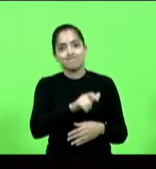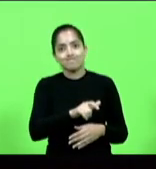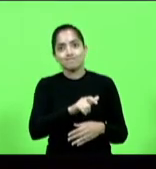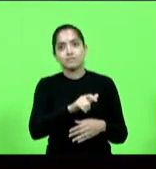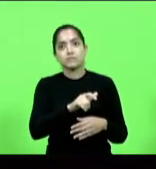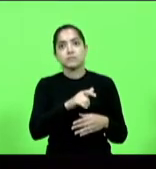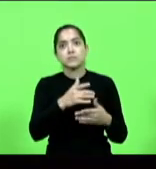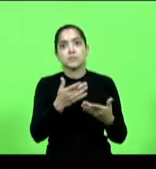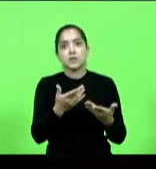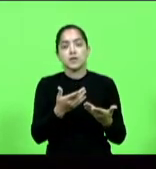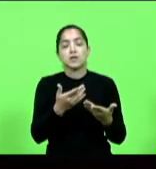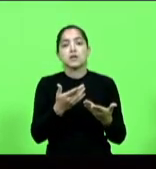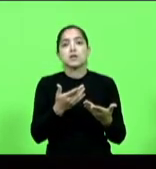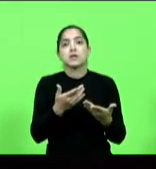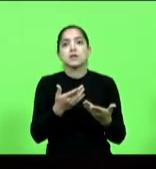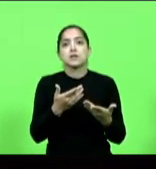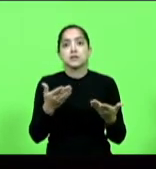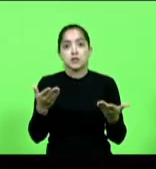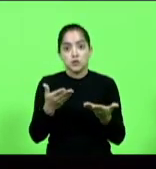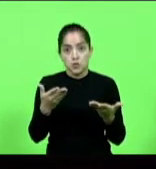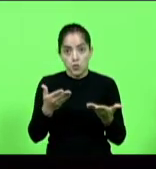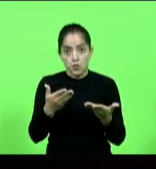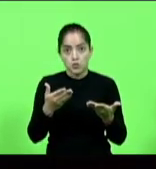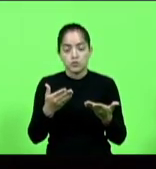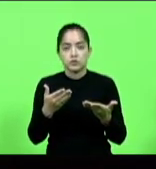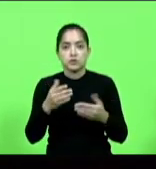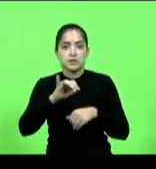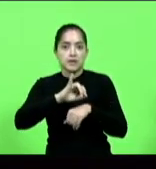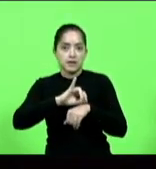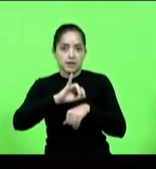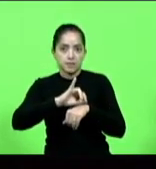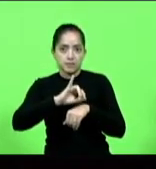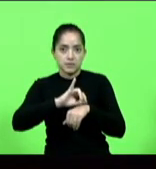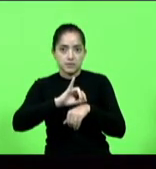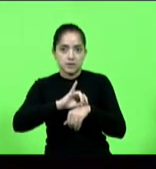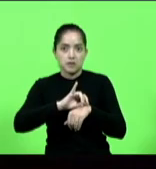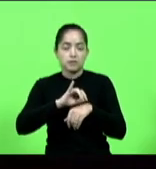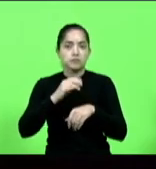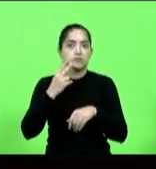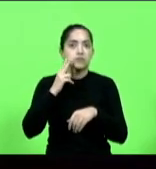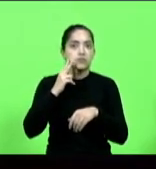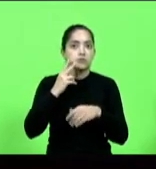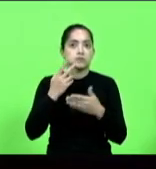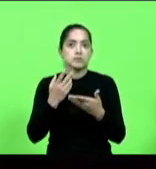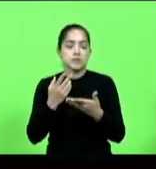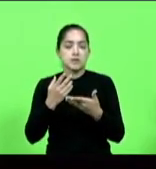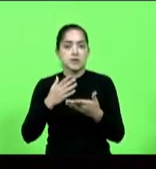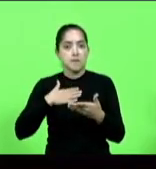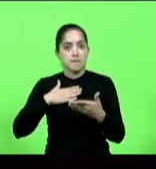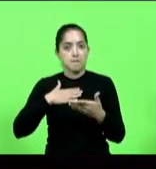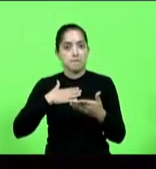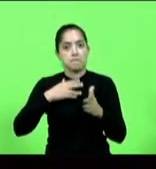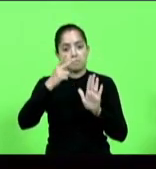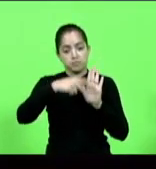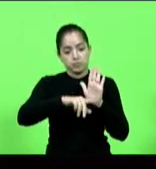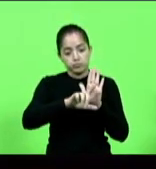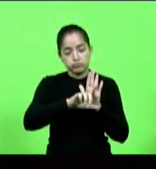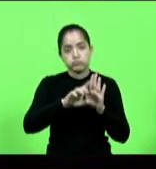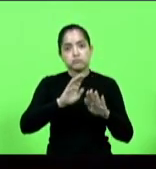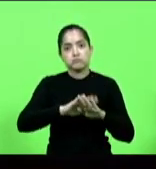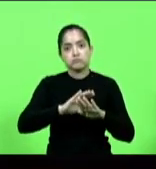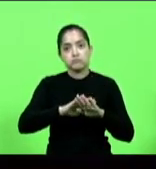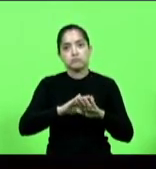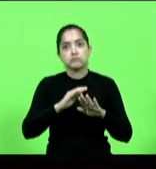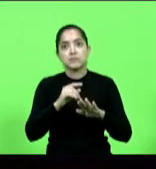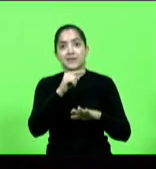levando São Joaquim que hoje é a capital catarinense dos vinhos finos de altitude projeto de minha autoria e que lá na